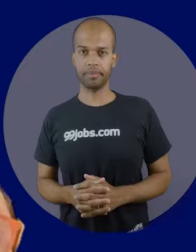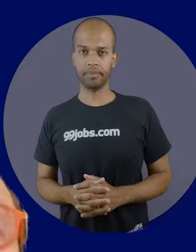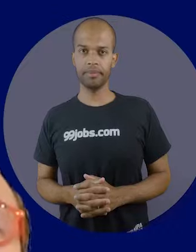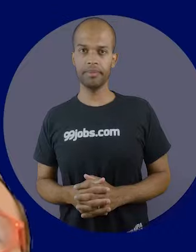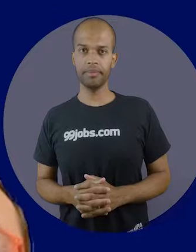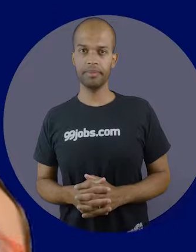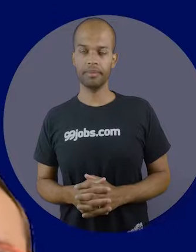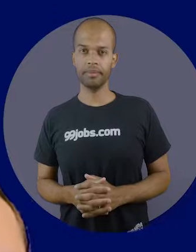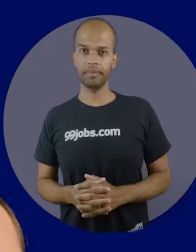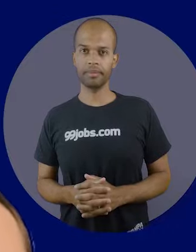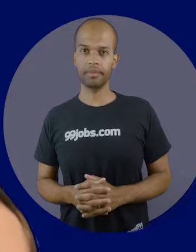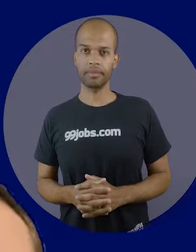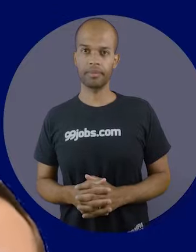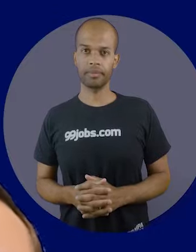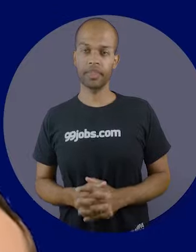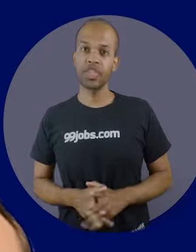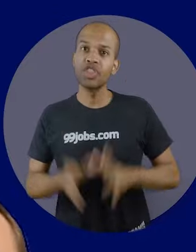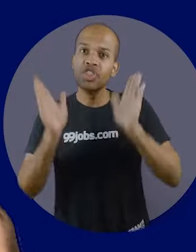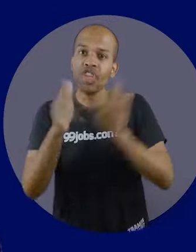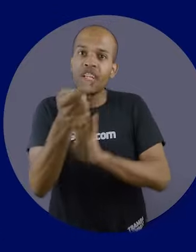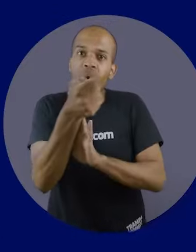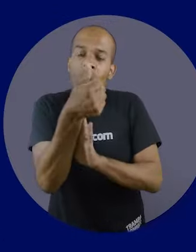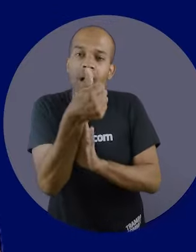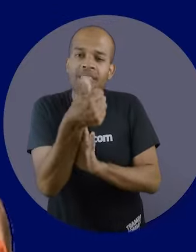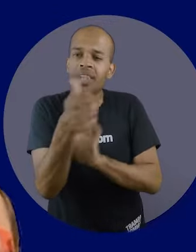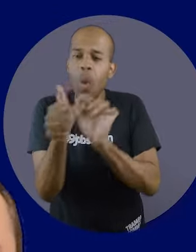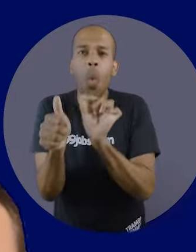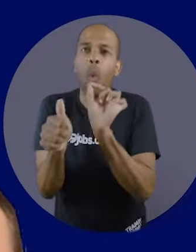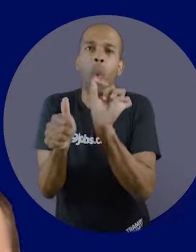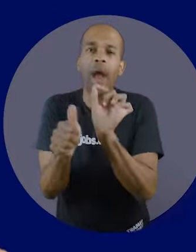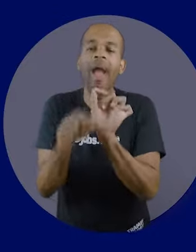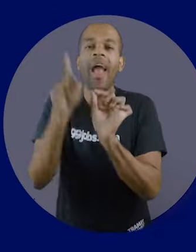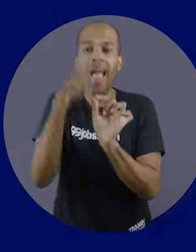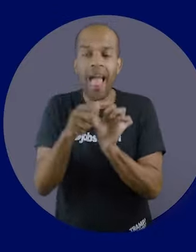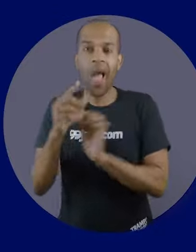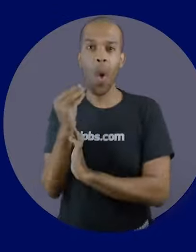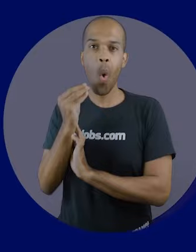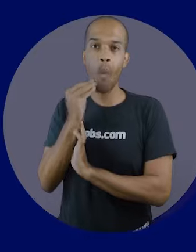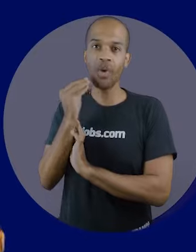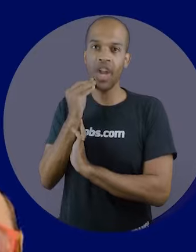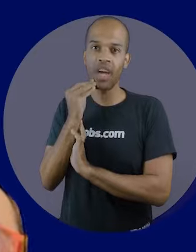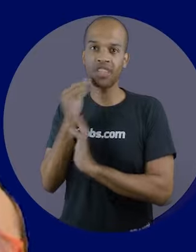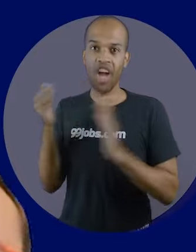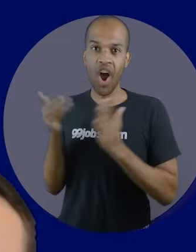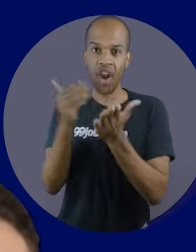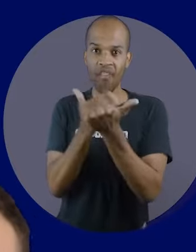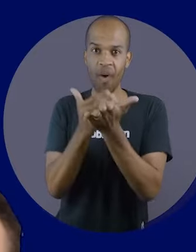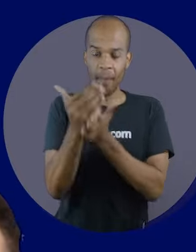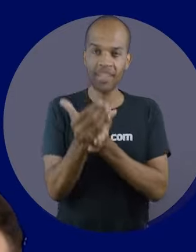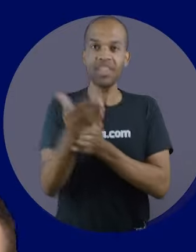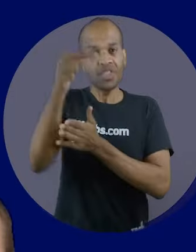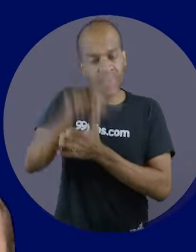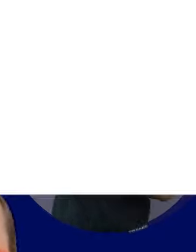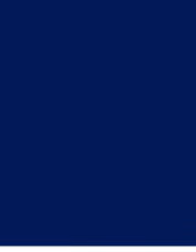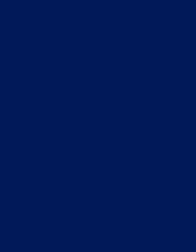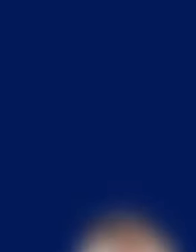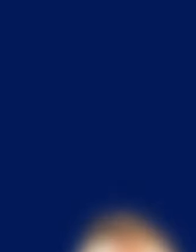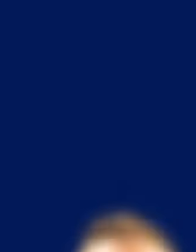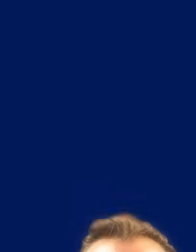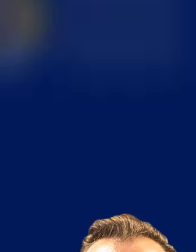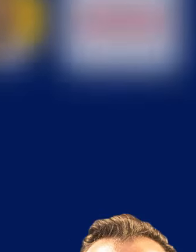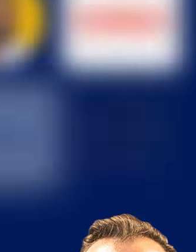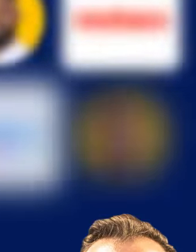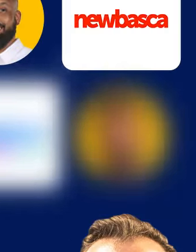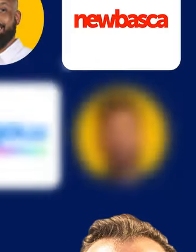E lá vem ela! Lá vem ela quem? Eu estou falando de oportunidade, porque começa agora mais uma edição do Vagas Fantásticas da Semana Roda a Vinheta.